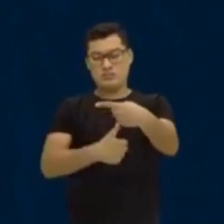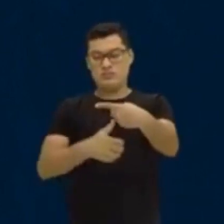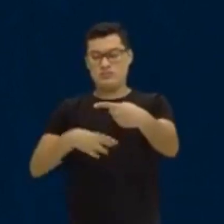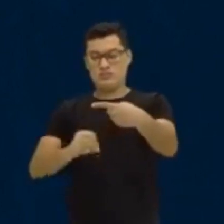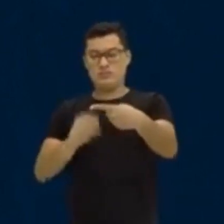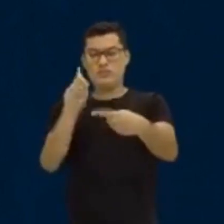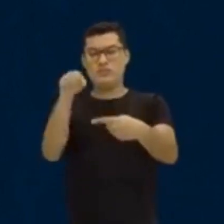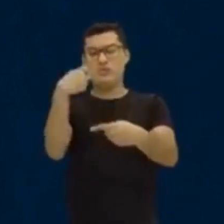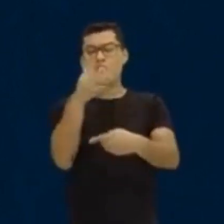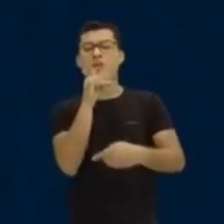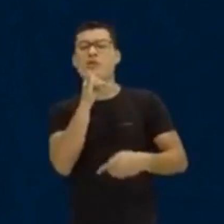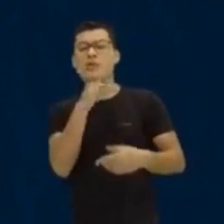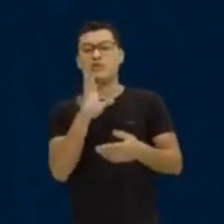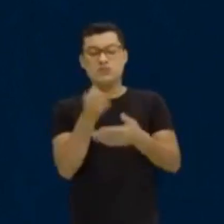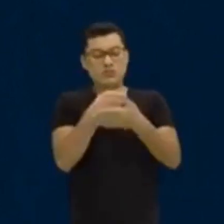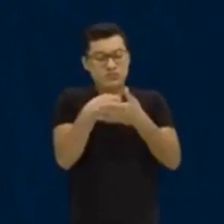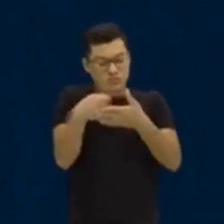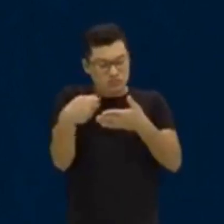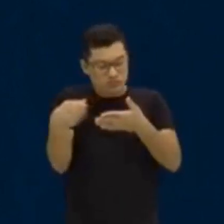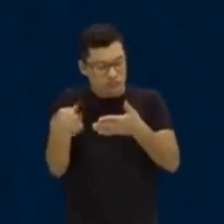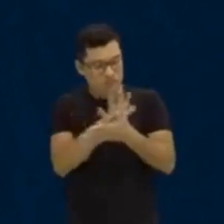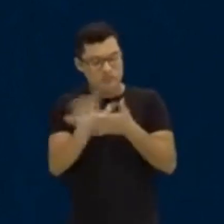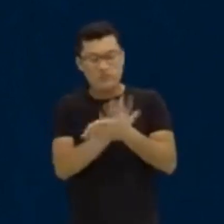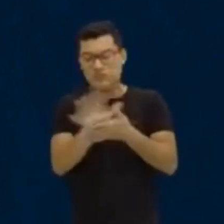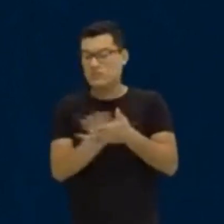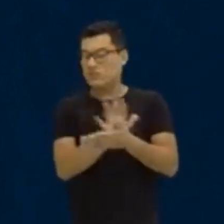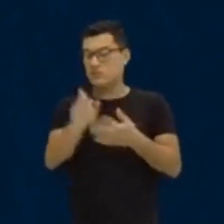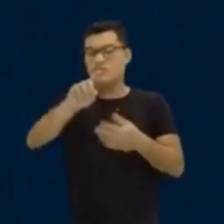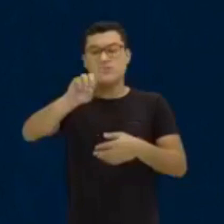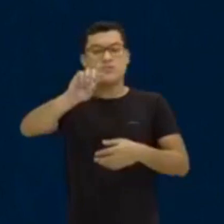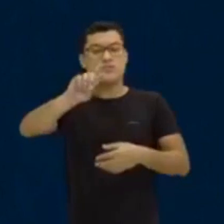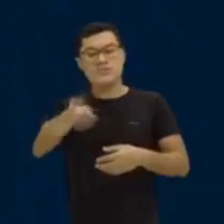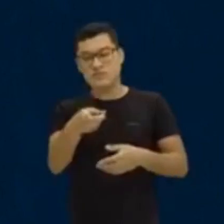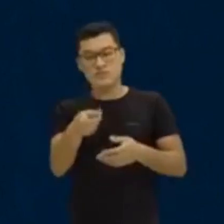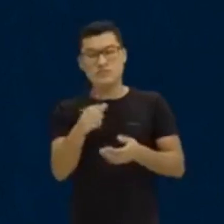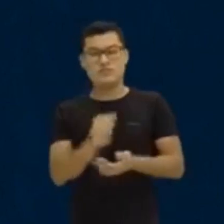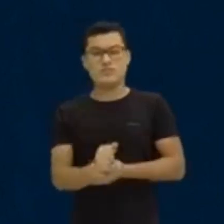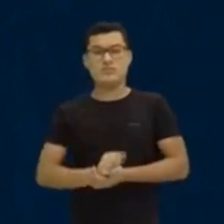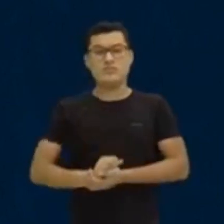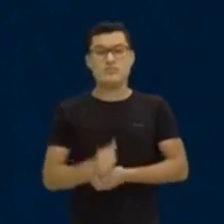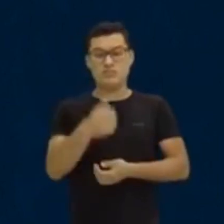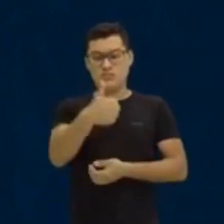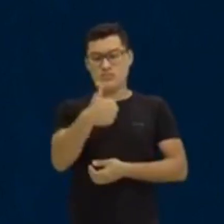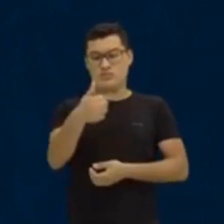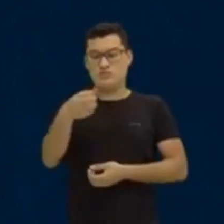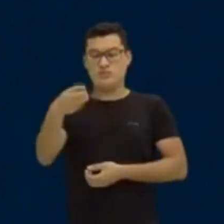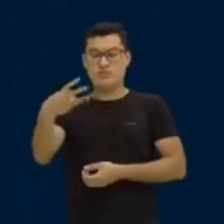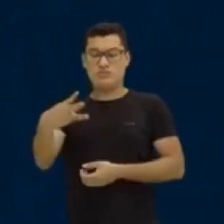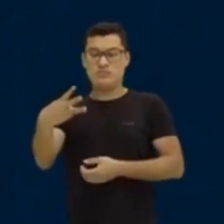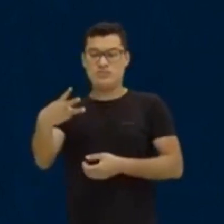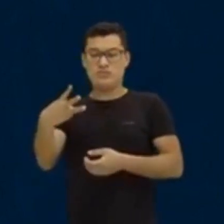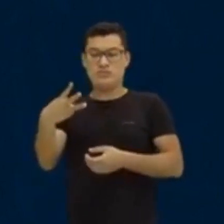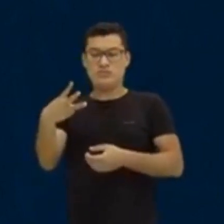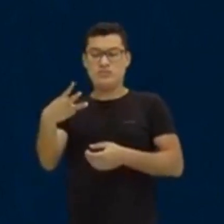exemplo. Vou escrever o número sem a vírgula. 13. Vou colocar um 1. Tem apenas um